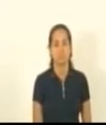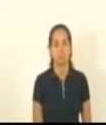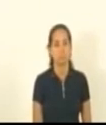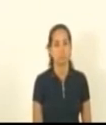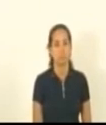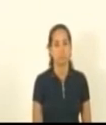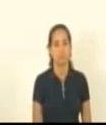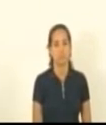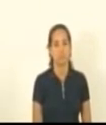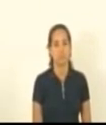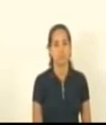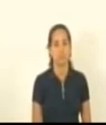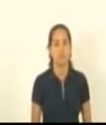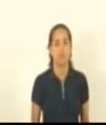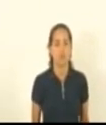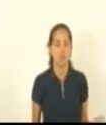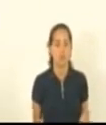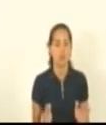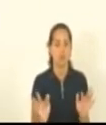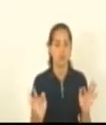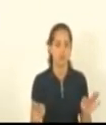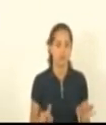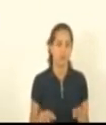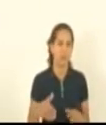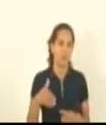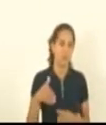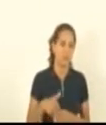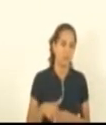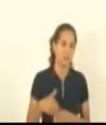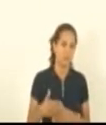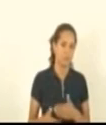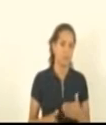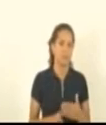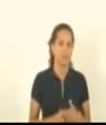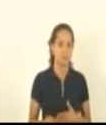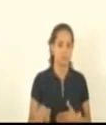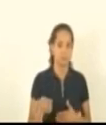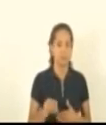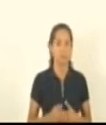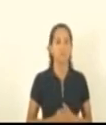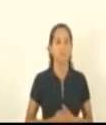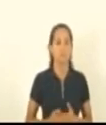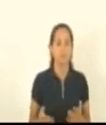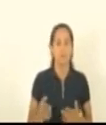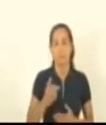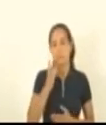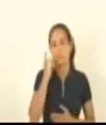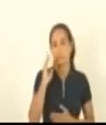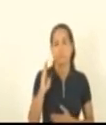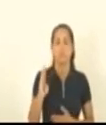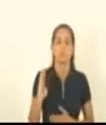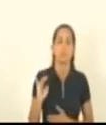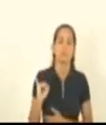Caminhando para finalizar o processo de votação, deputado Bispo Alves.